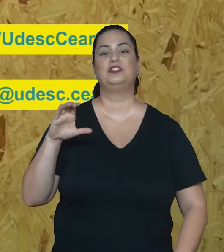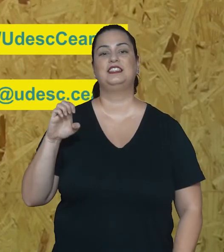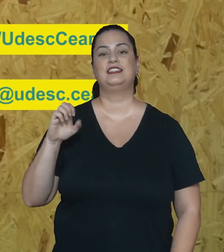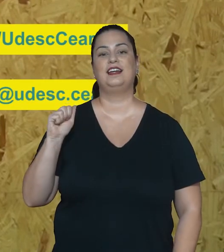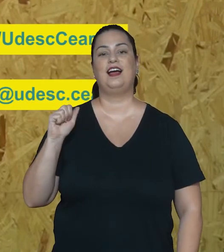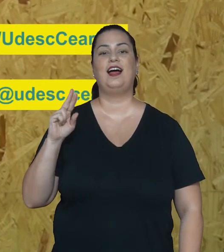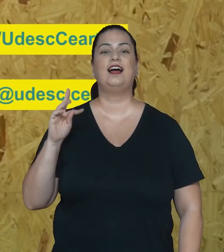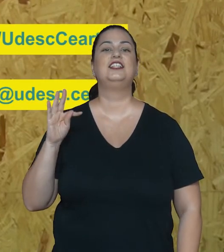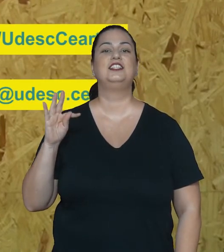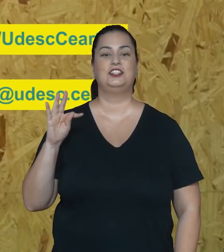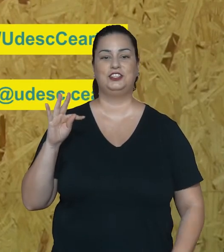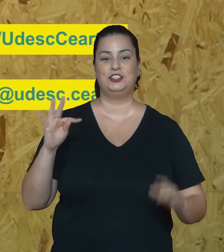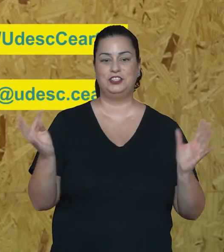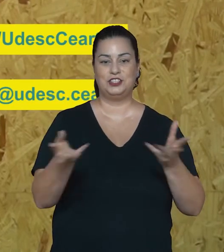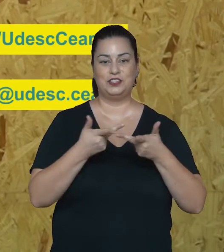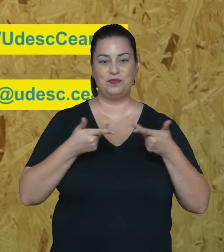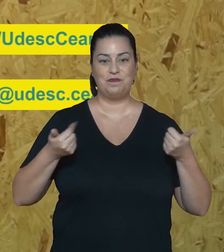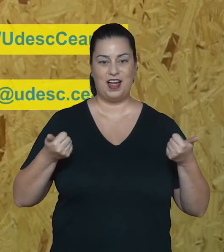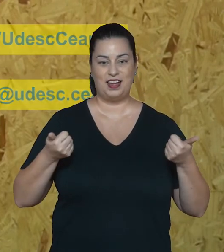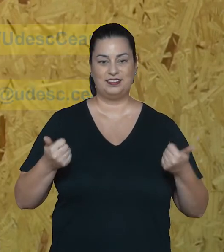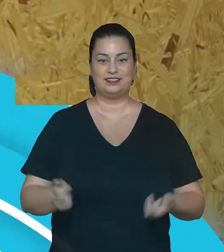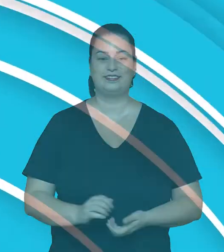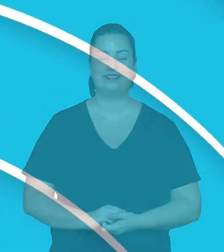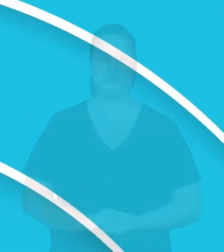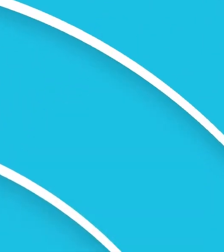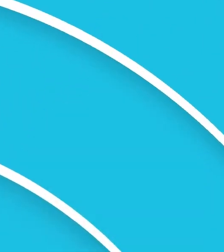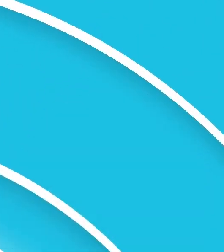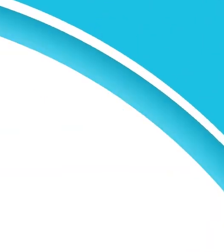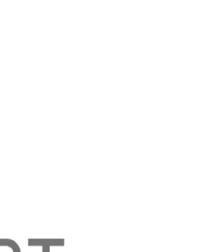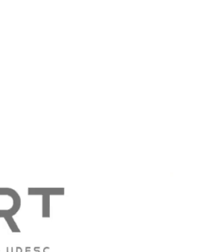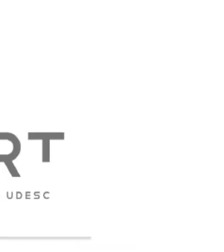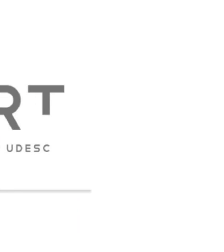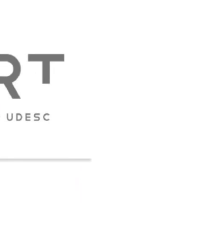pouco mais sobre o universo CEART das maravilhas.